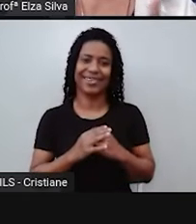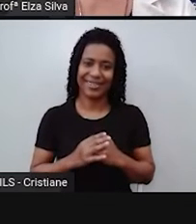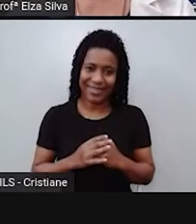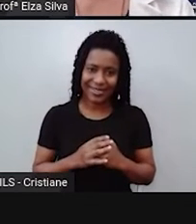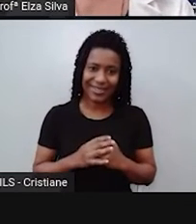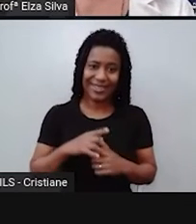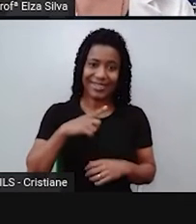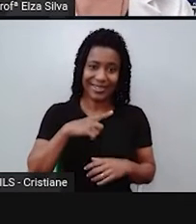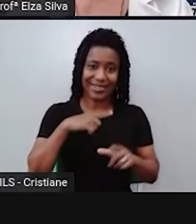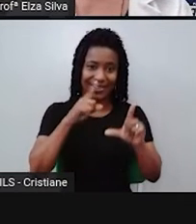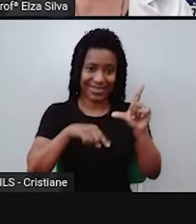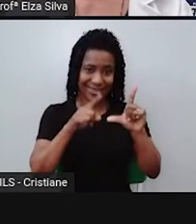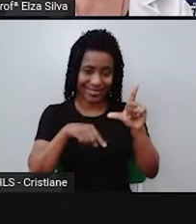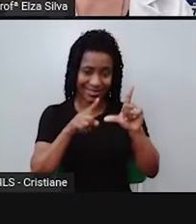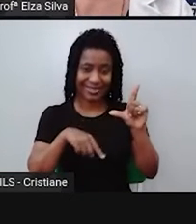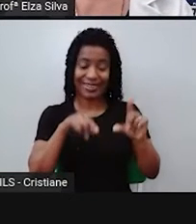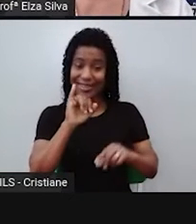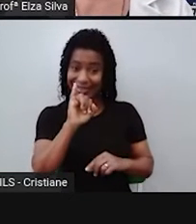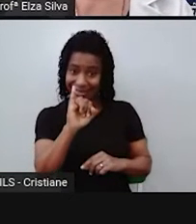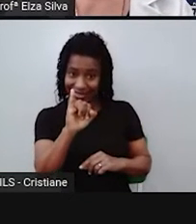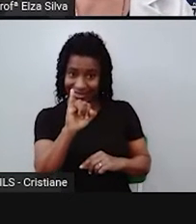e acrescentaremos ed.